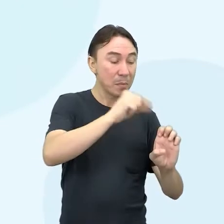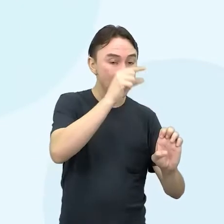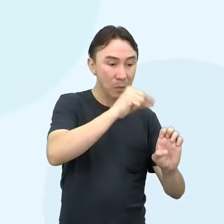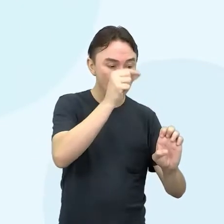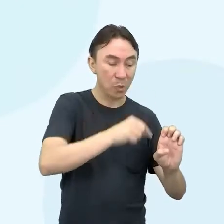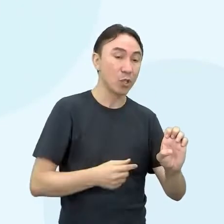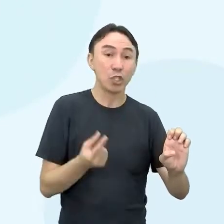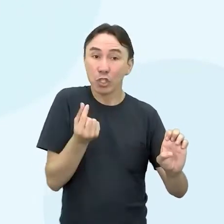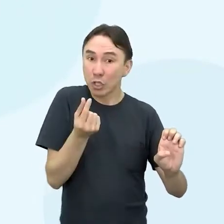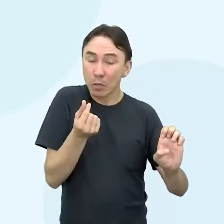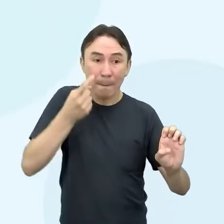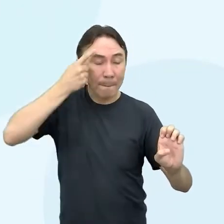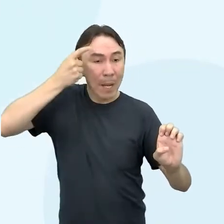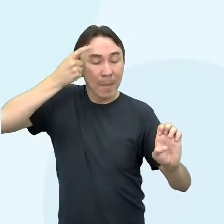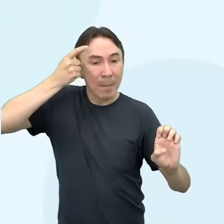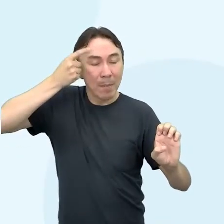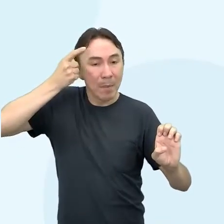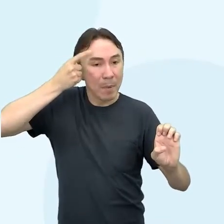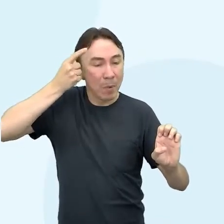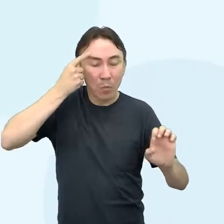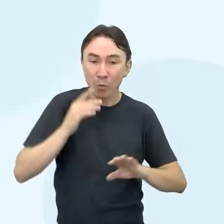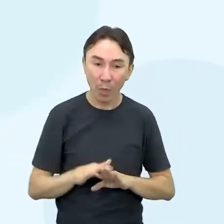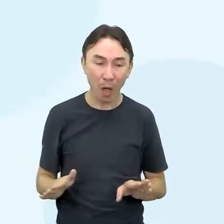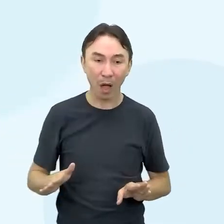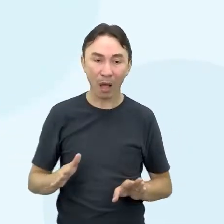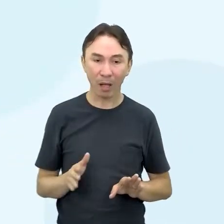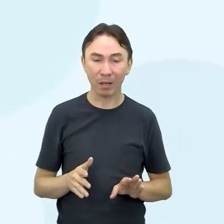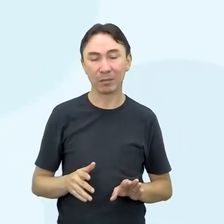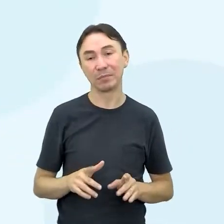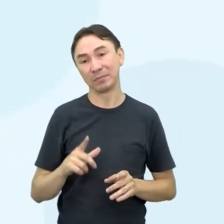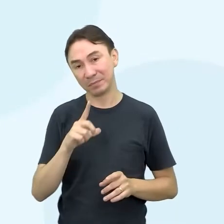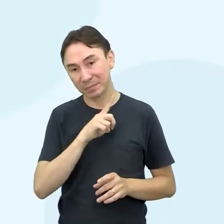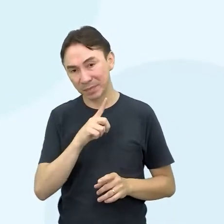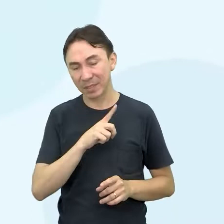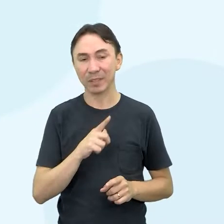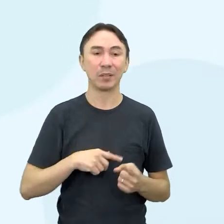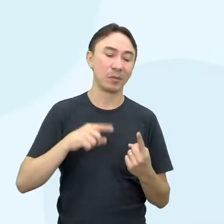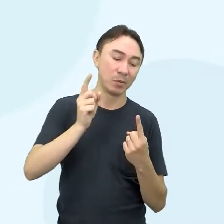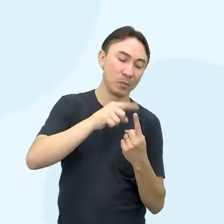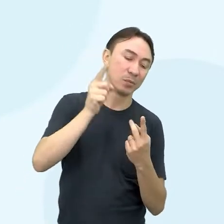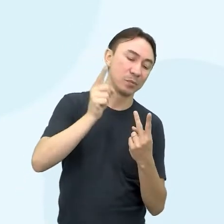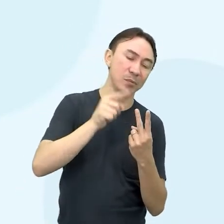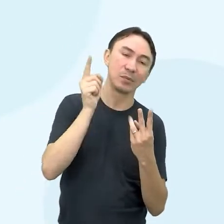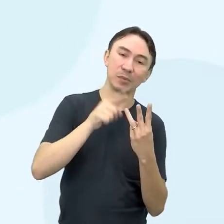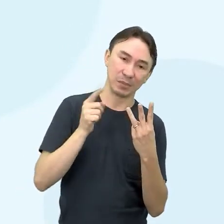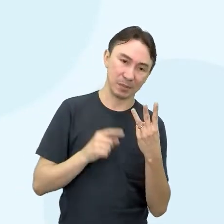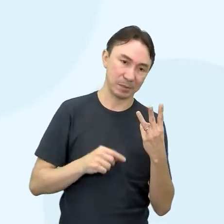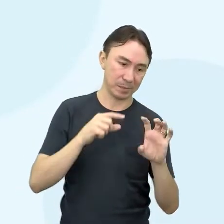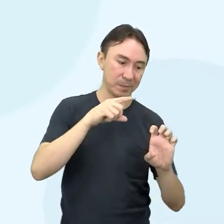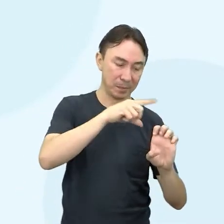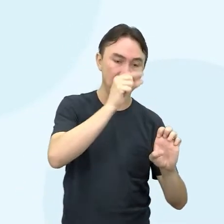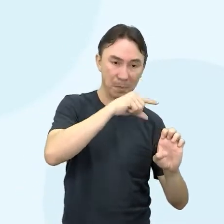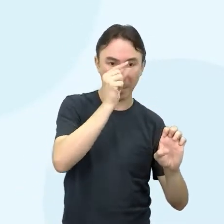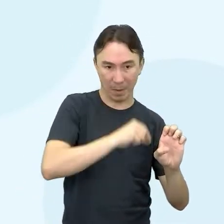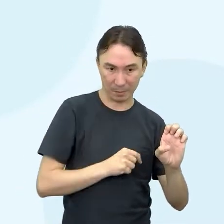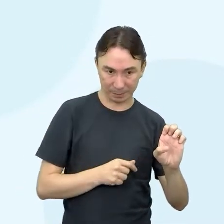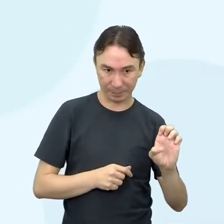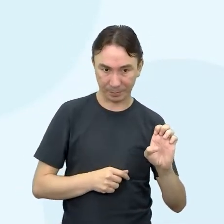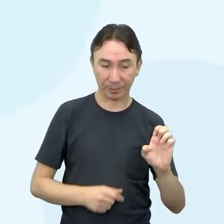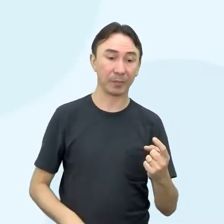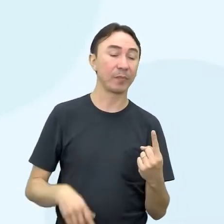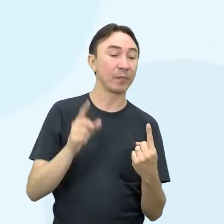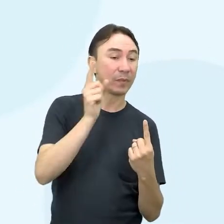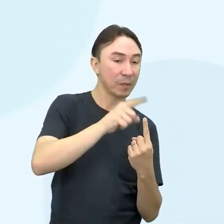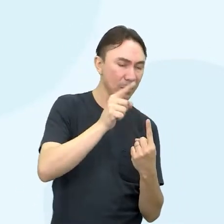Então, olha só. Existem três tipos de empreendimentos, né, como eu já expliquei para vocês. O primeiro deles é o